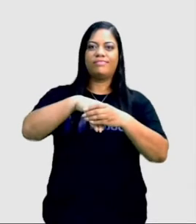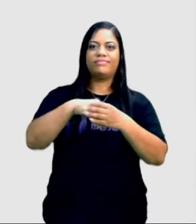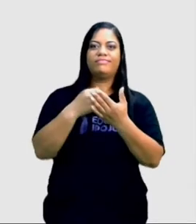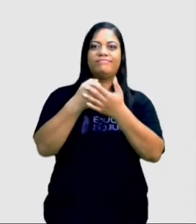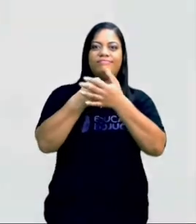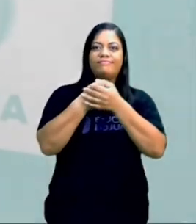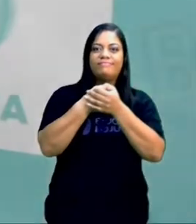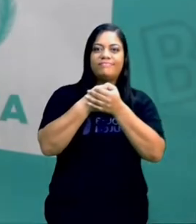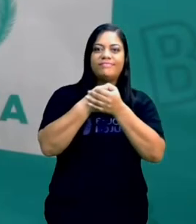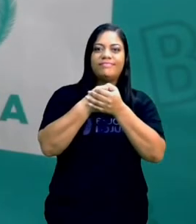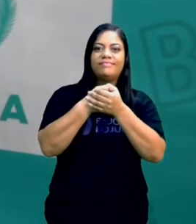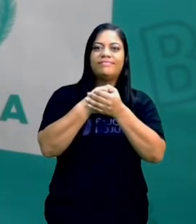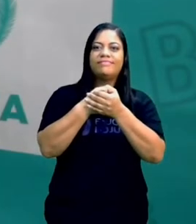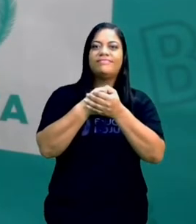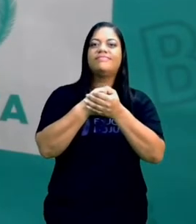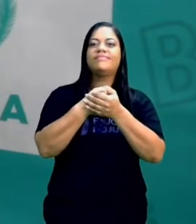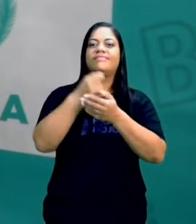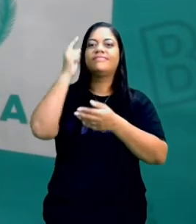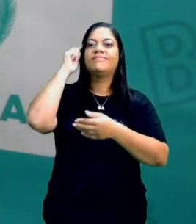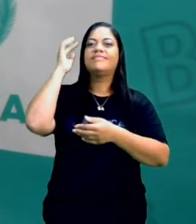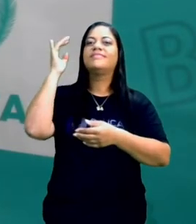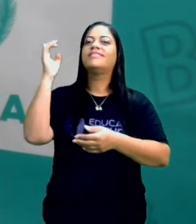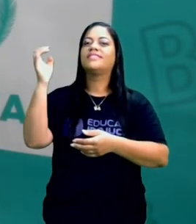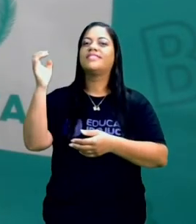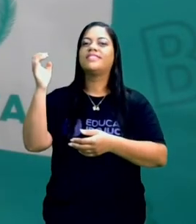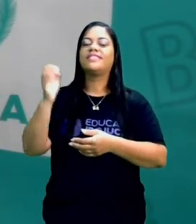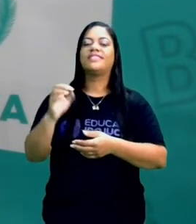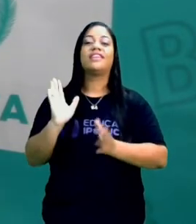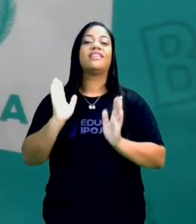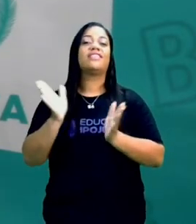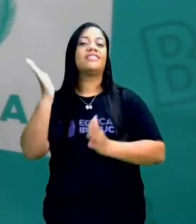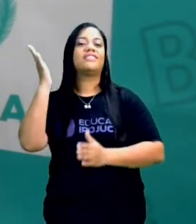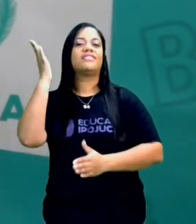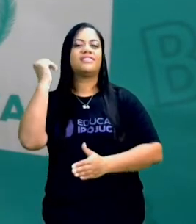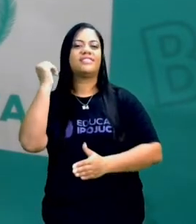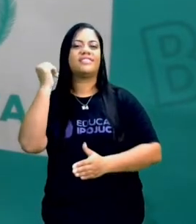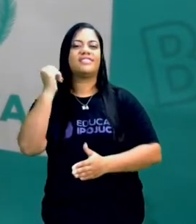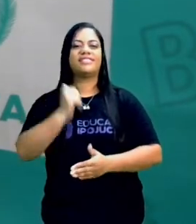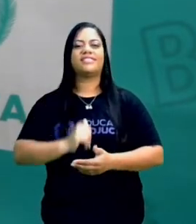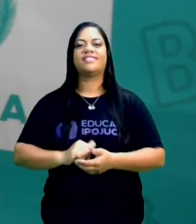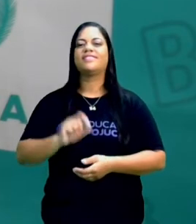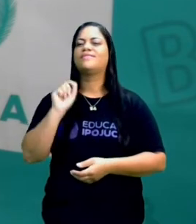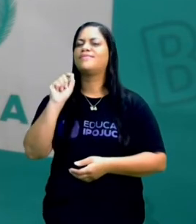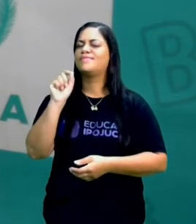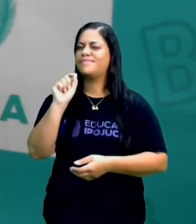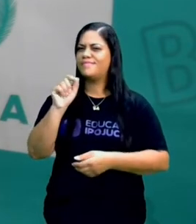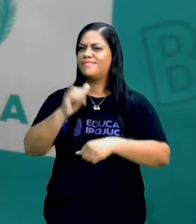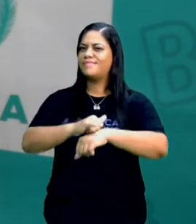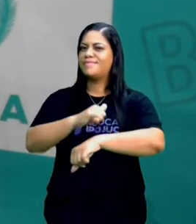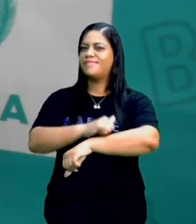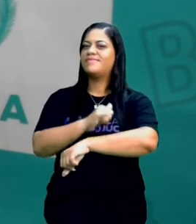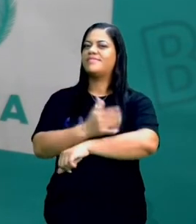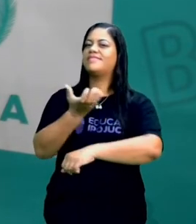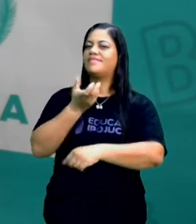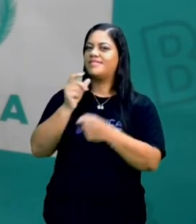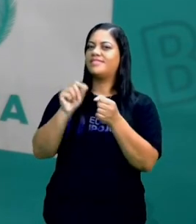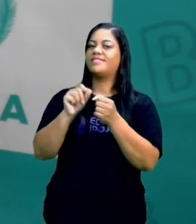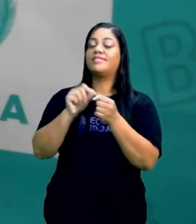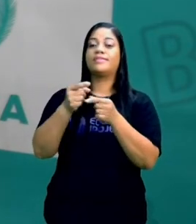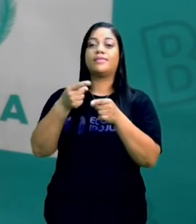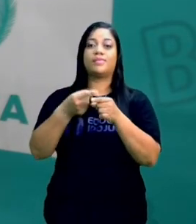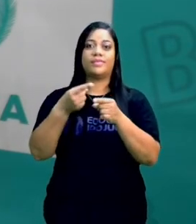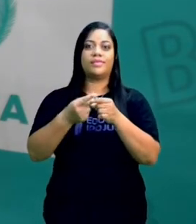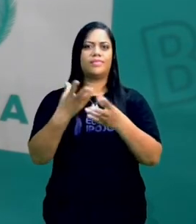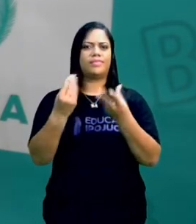dela. Aí, imagine, né, a gente já sabe mais ou menos o que o sapo quis fazer. Porque